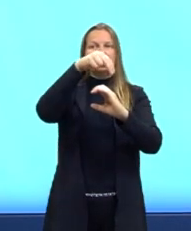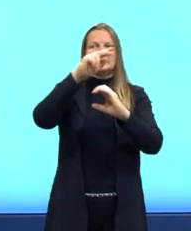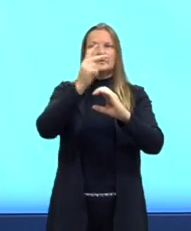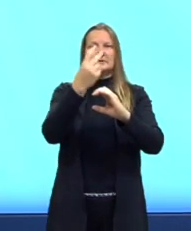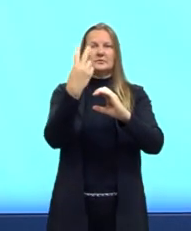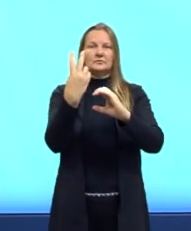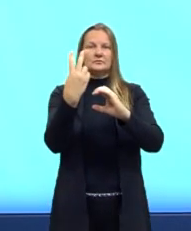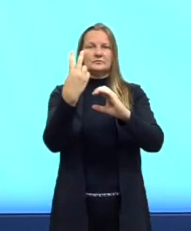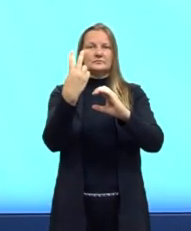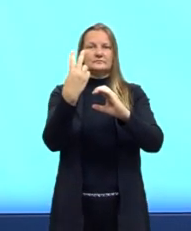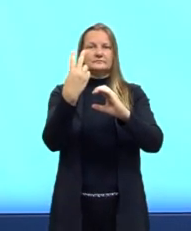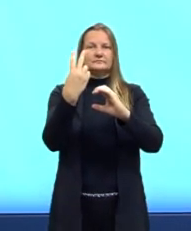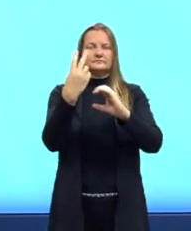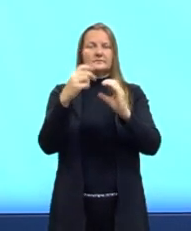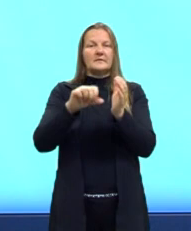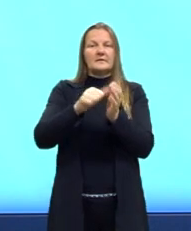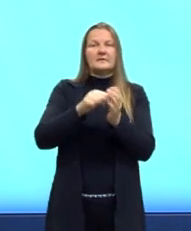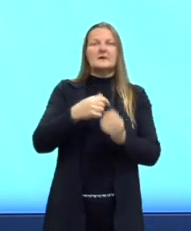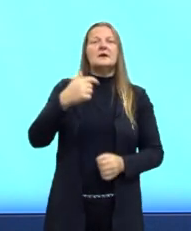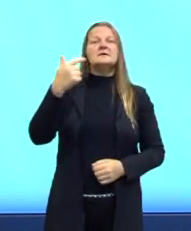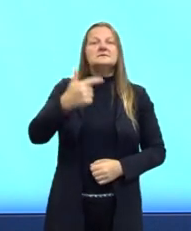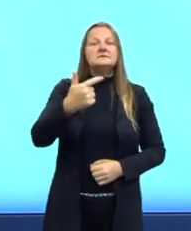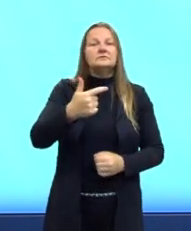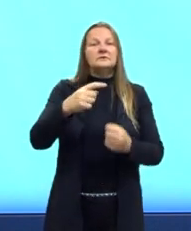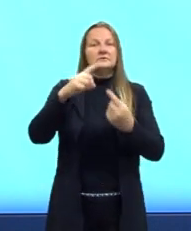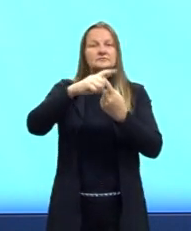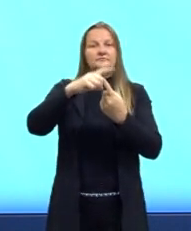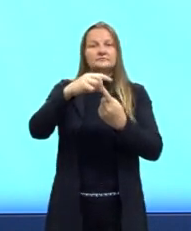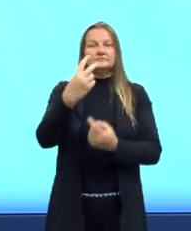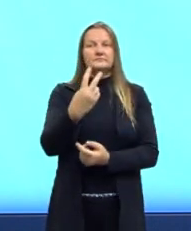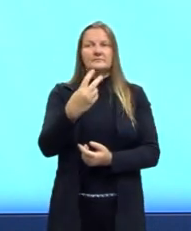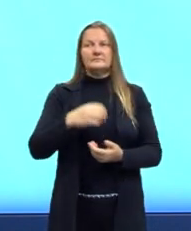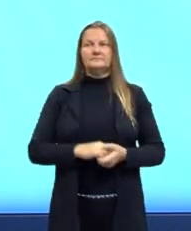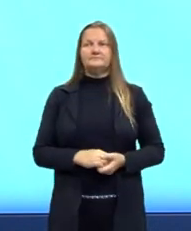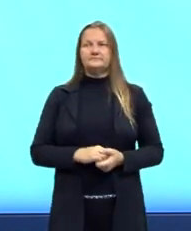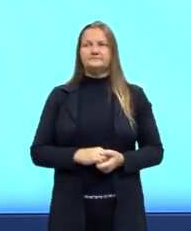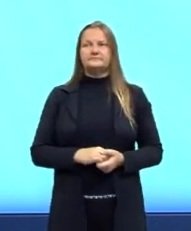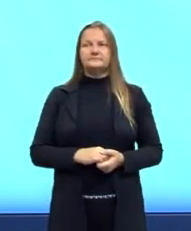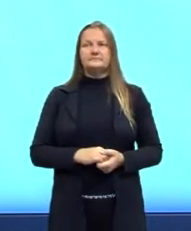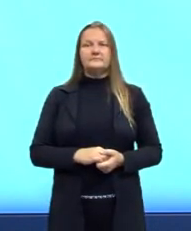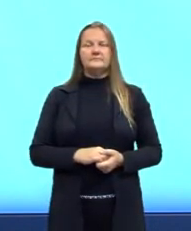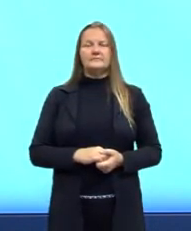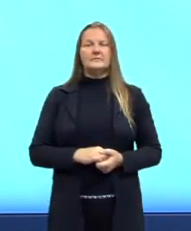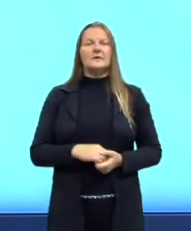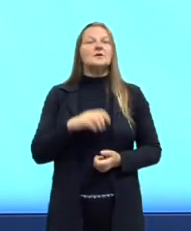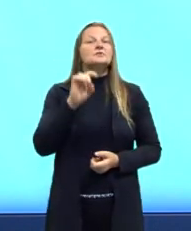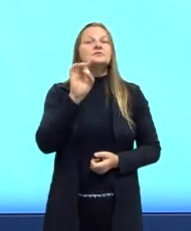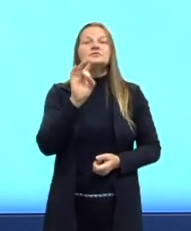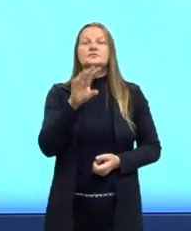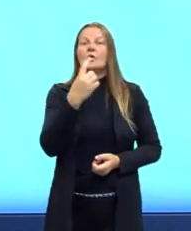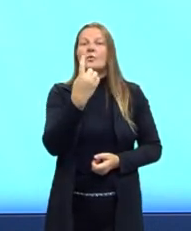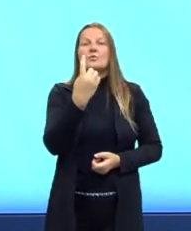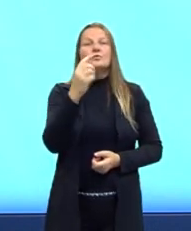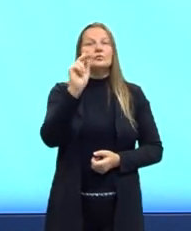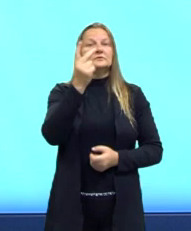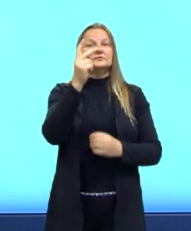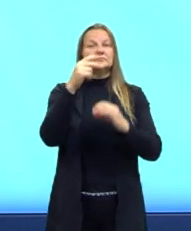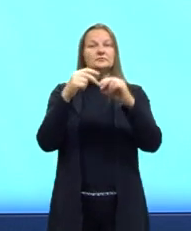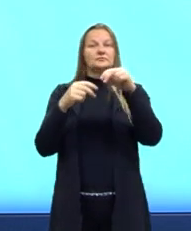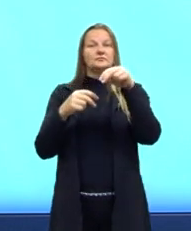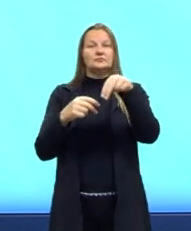amina primária. As aminas secundárias vai ter apenas a presença de um hidrogênio.